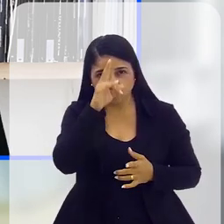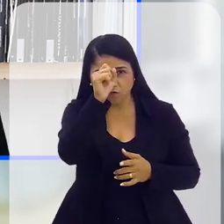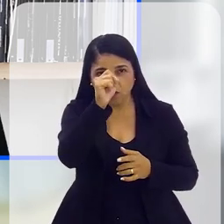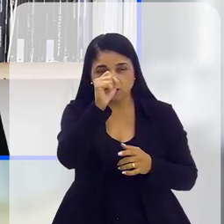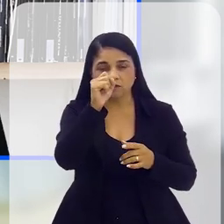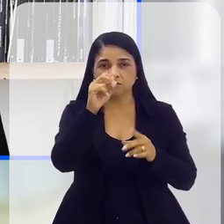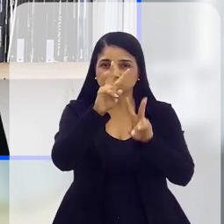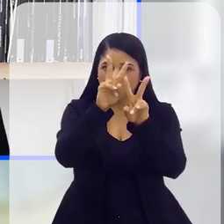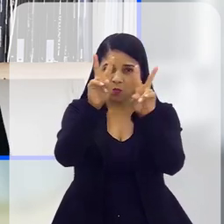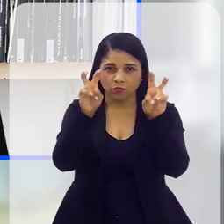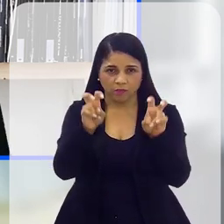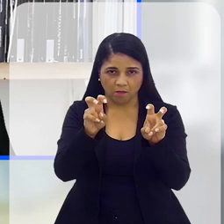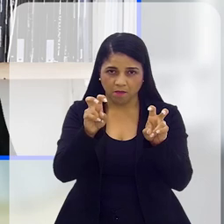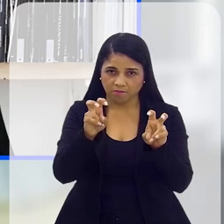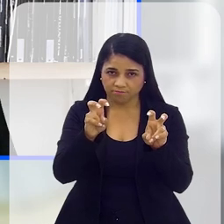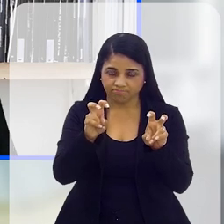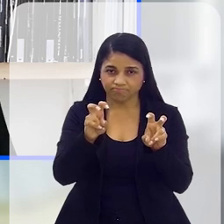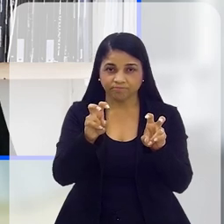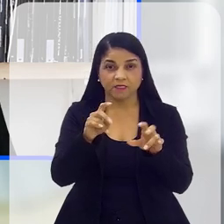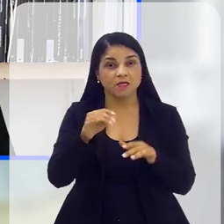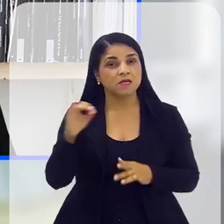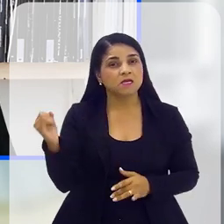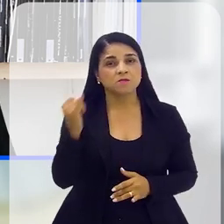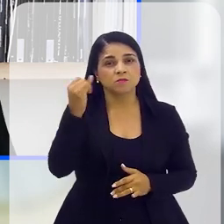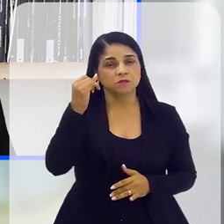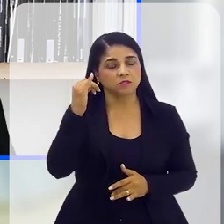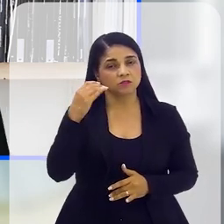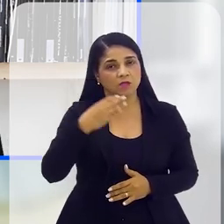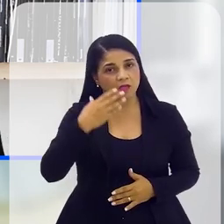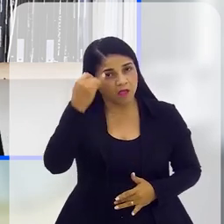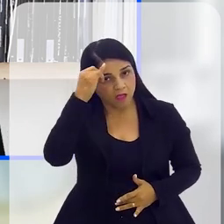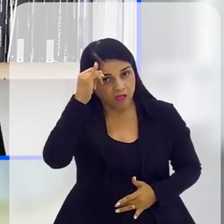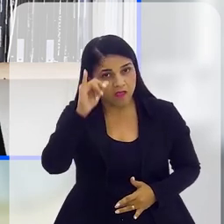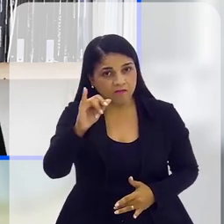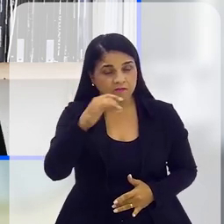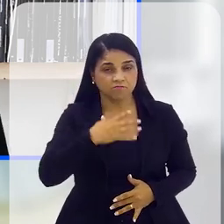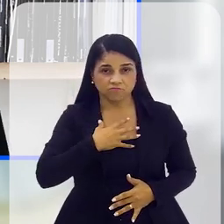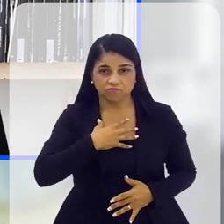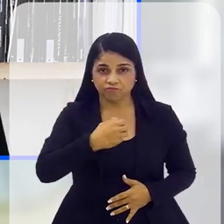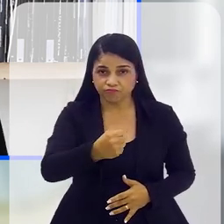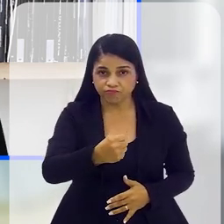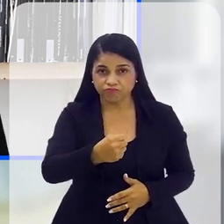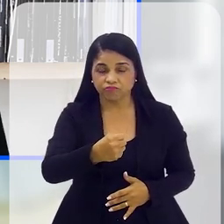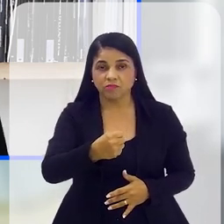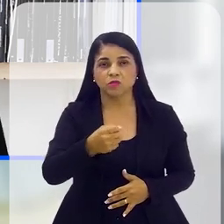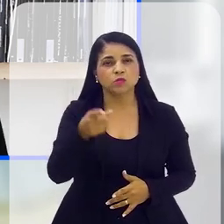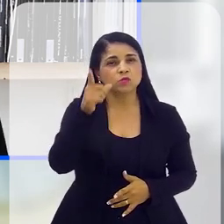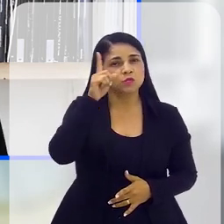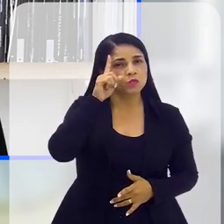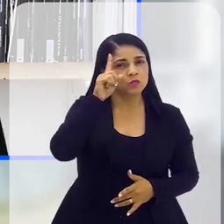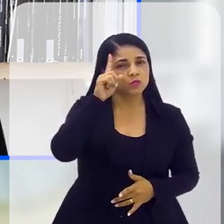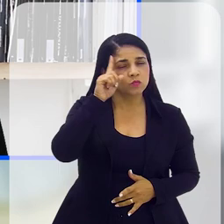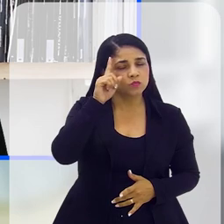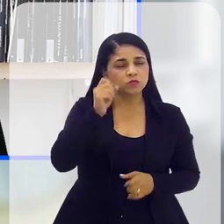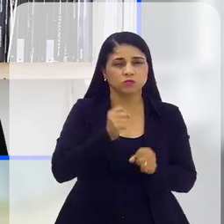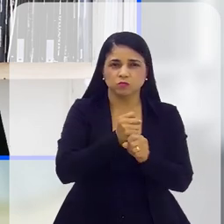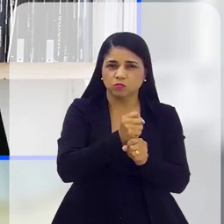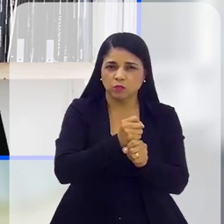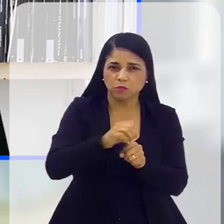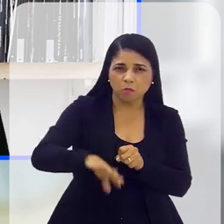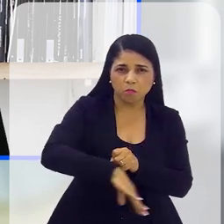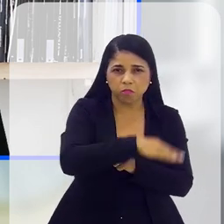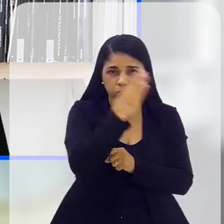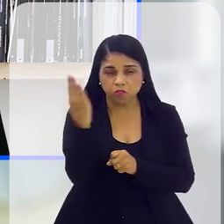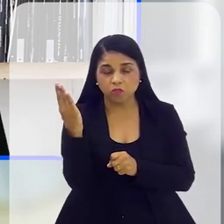E o mais importante, a prevenção ao suicídio deve ser feita durante todo o ano. E é sobre isso que vamos conversar agora